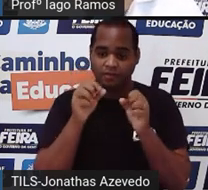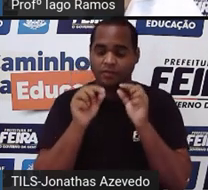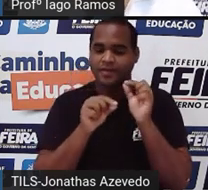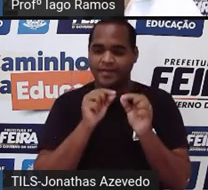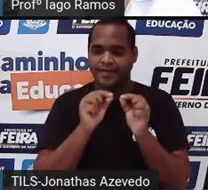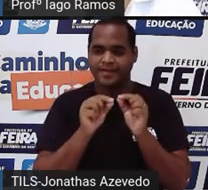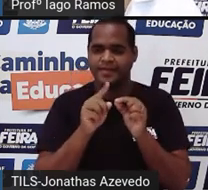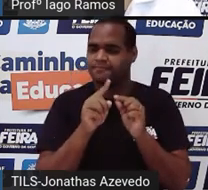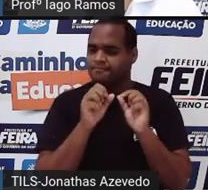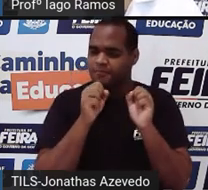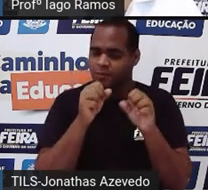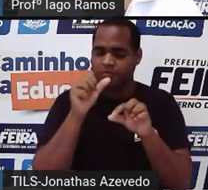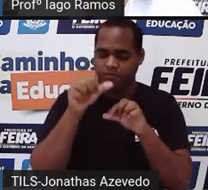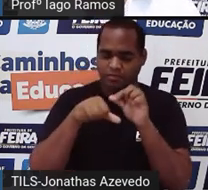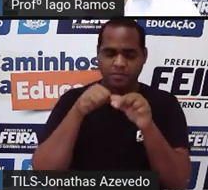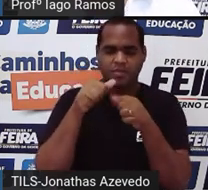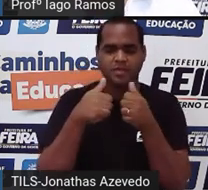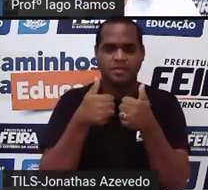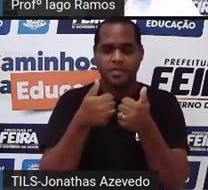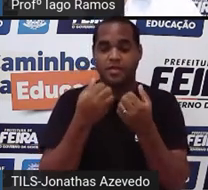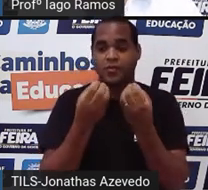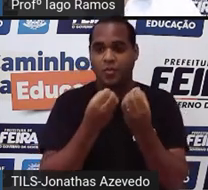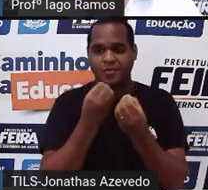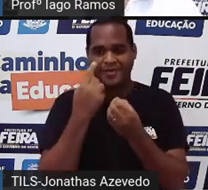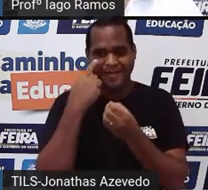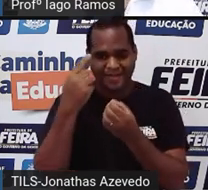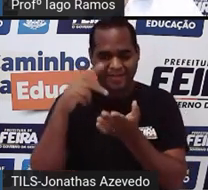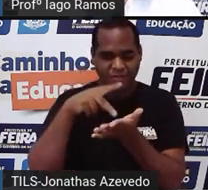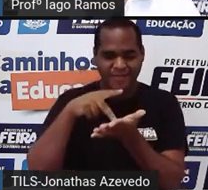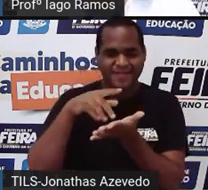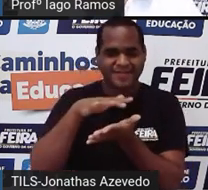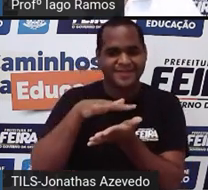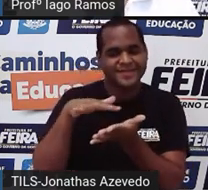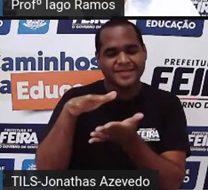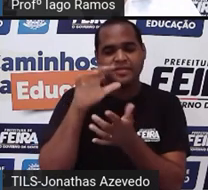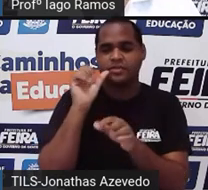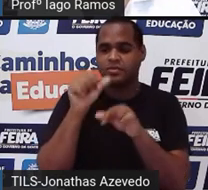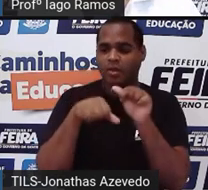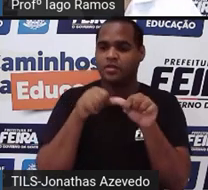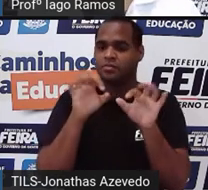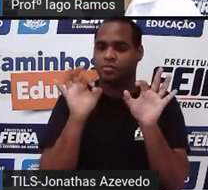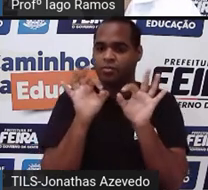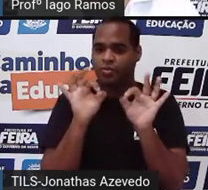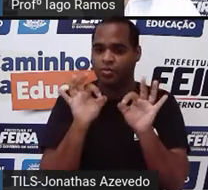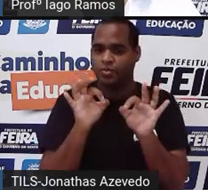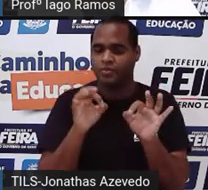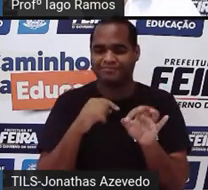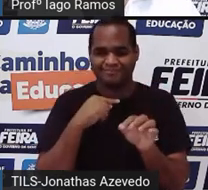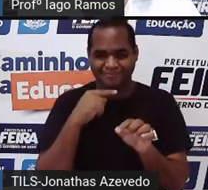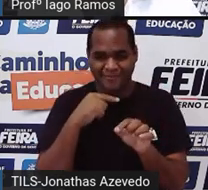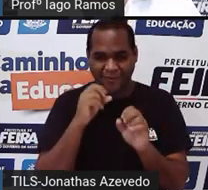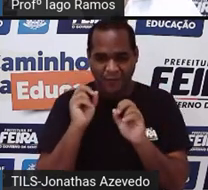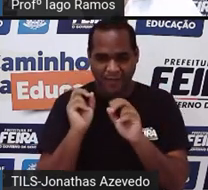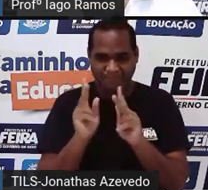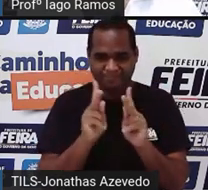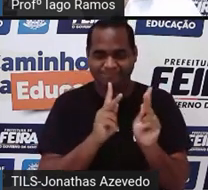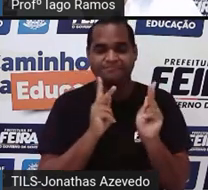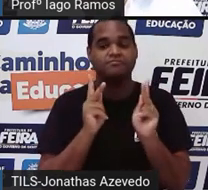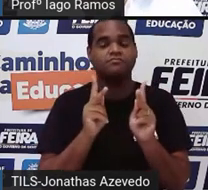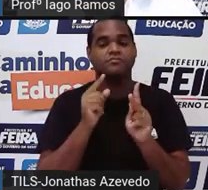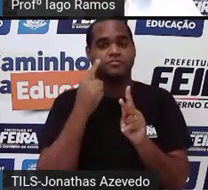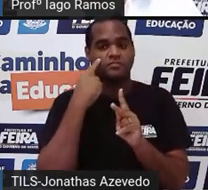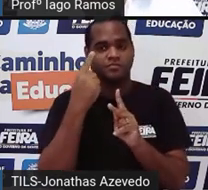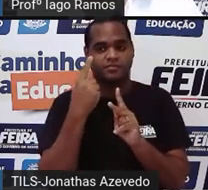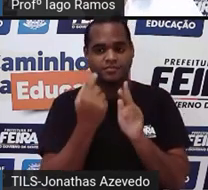uma transformação em uma figura geométrica plana sem mudar as medidas dessa figura, tá bom? Então a